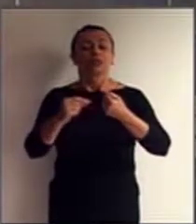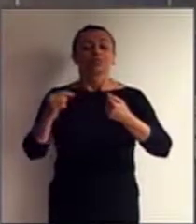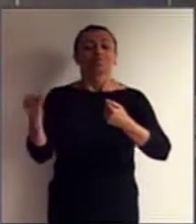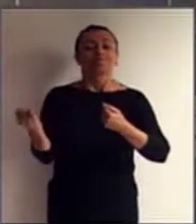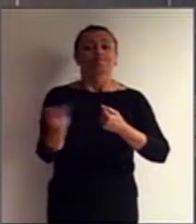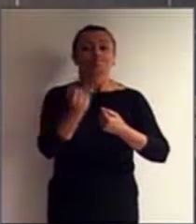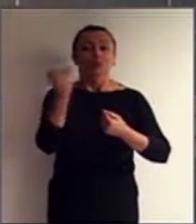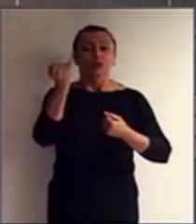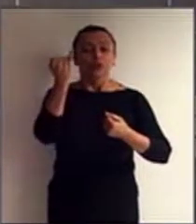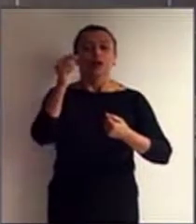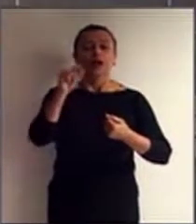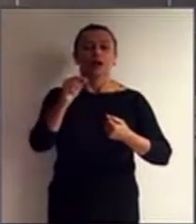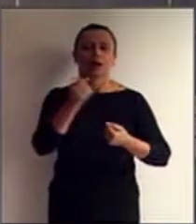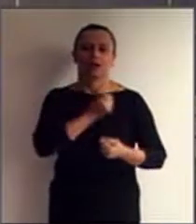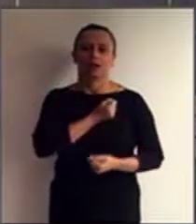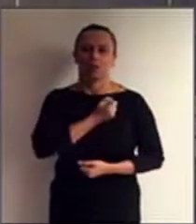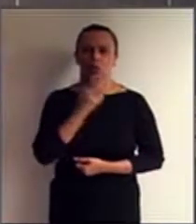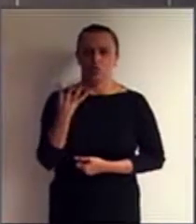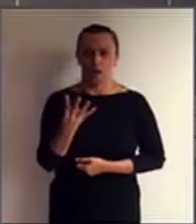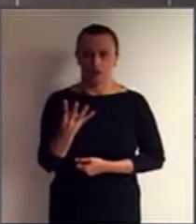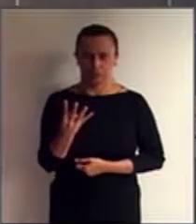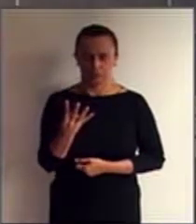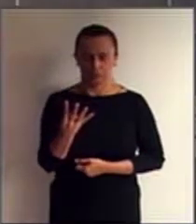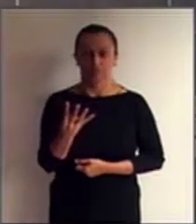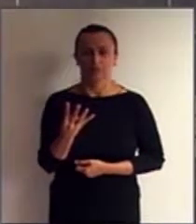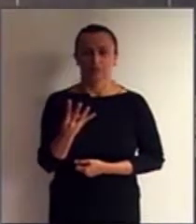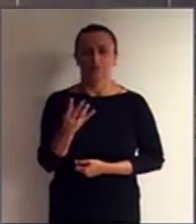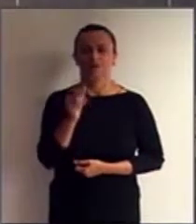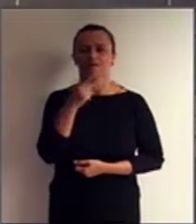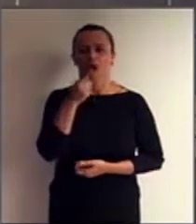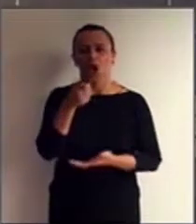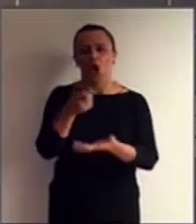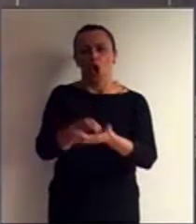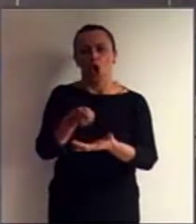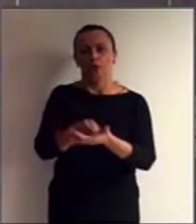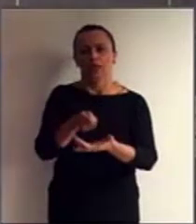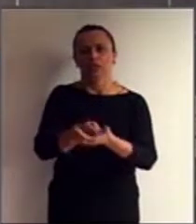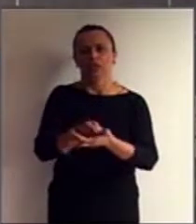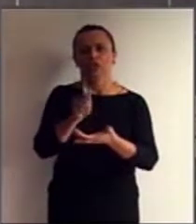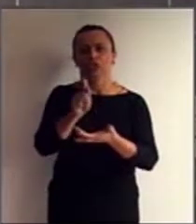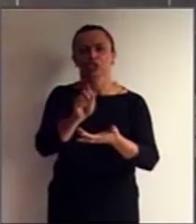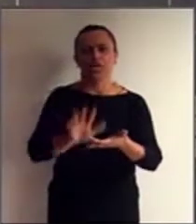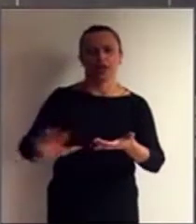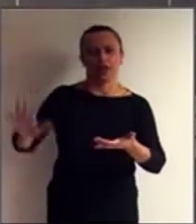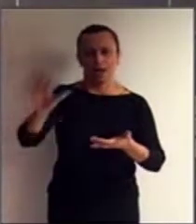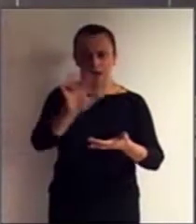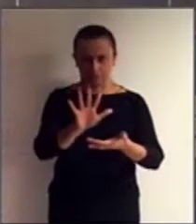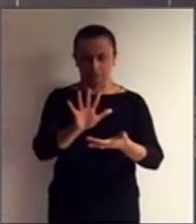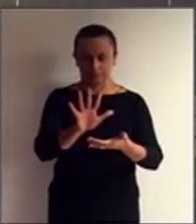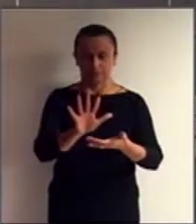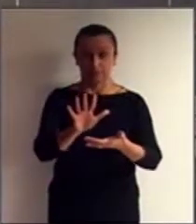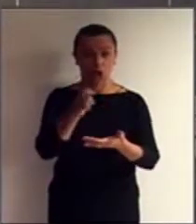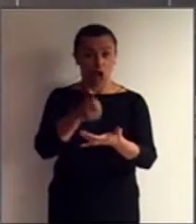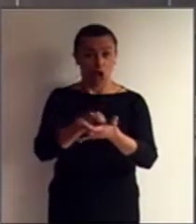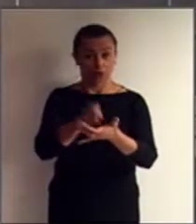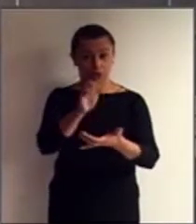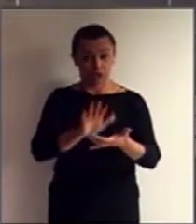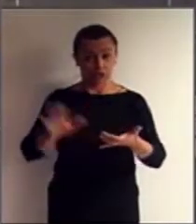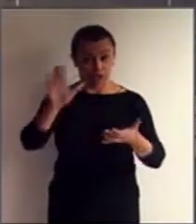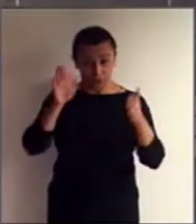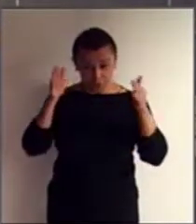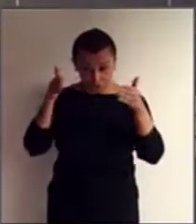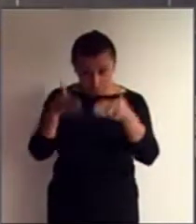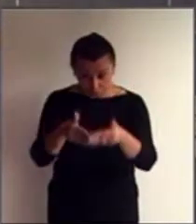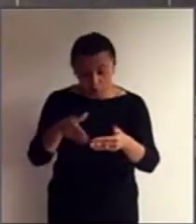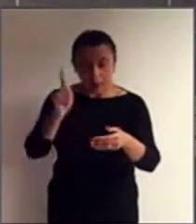artigo 4, que trata das obrigações gerais. Estas obrigações gerais são voltadas para os